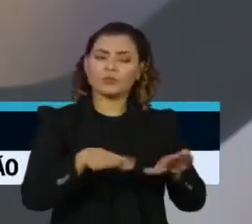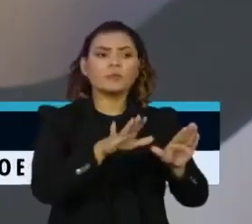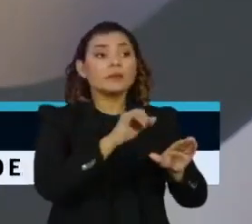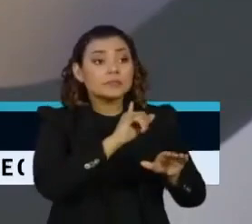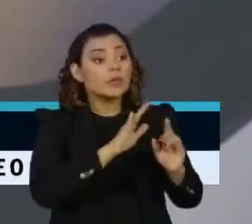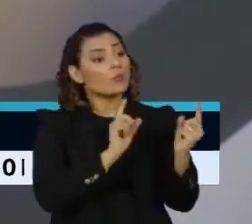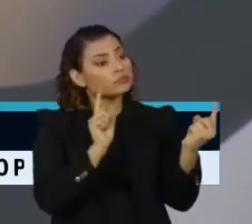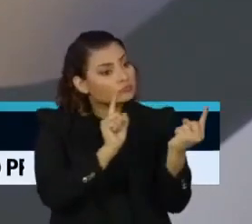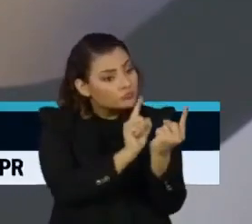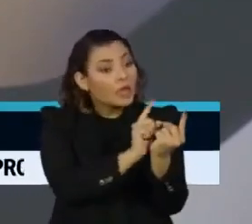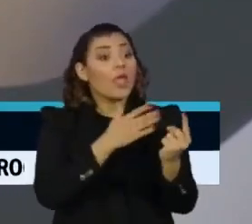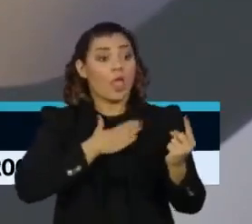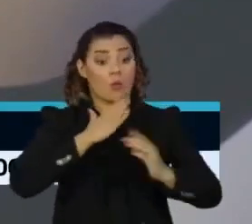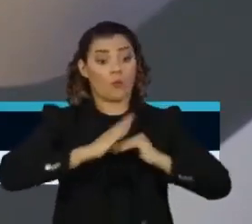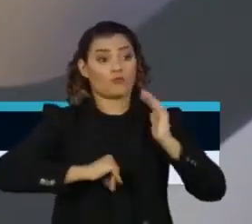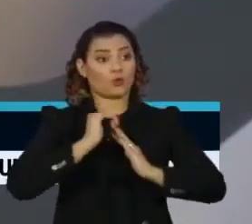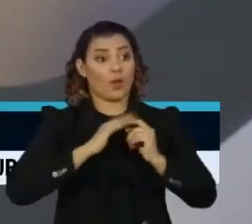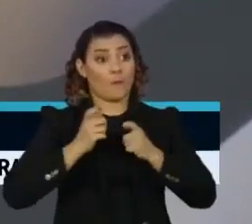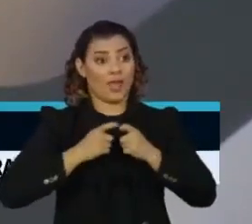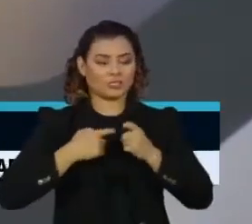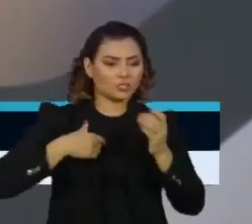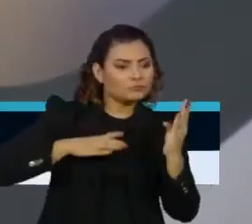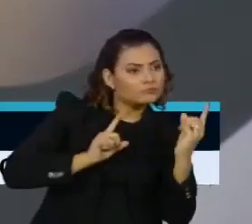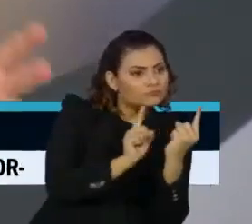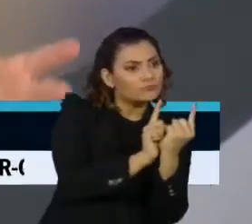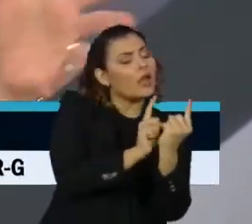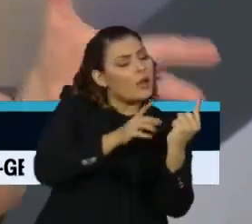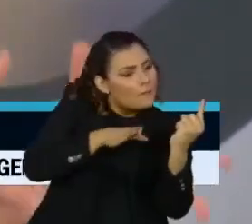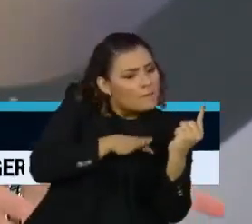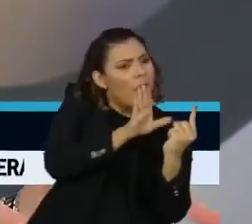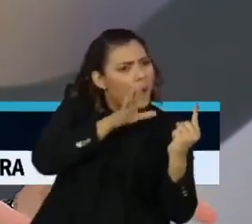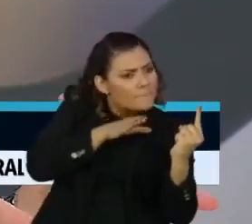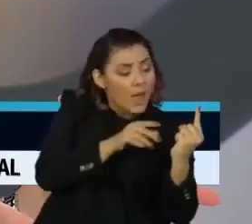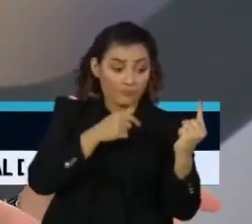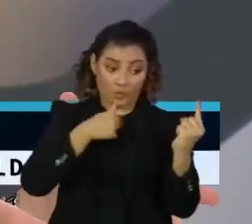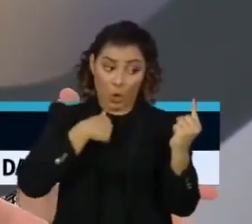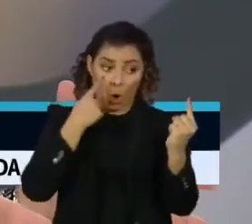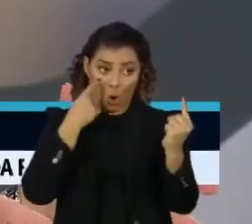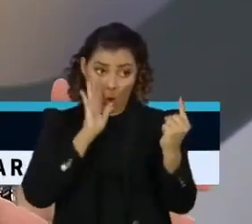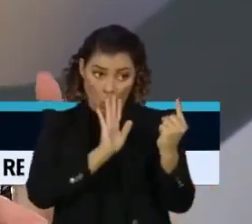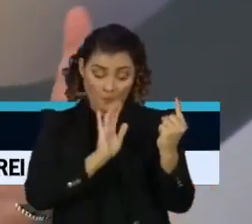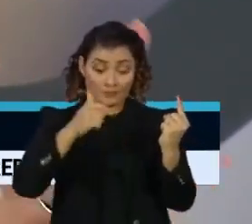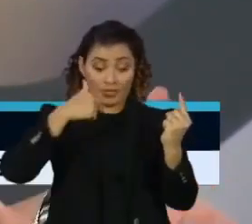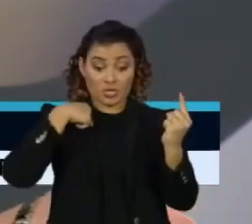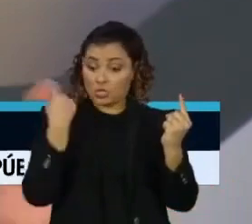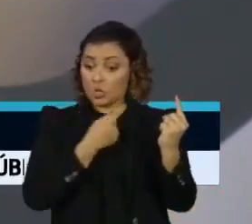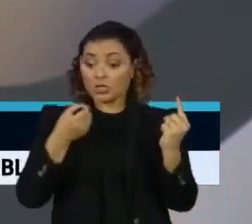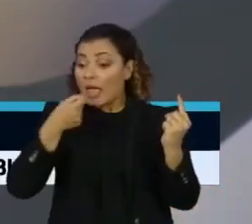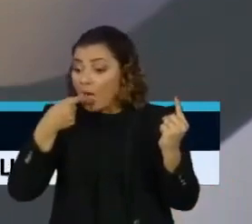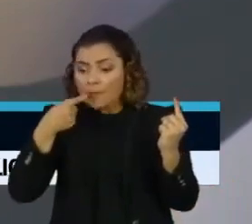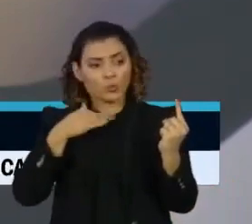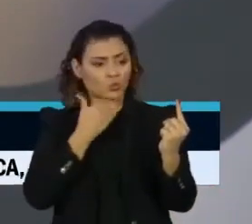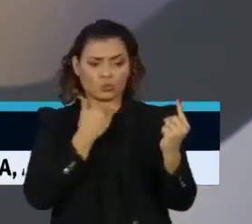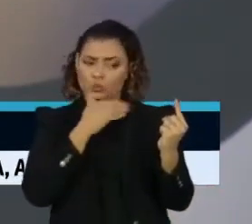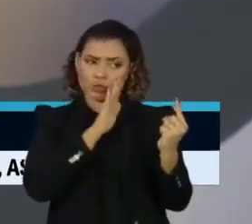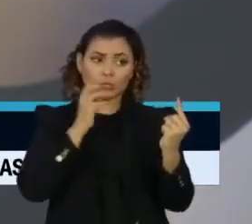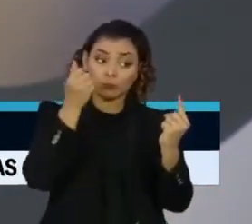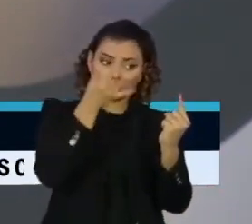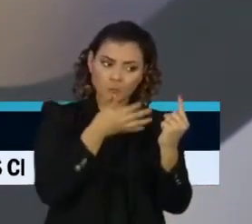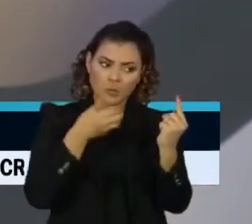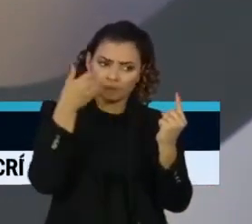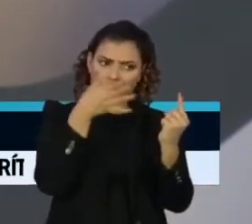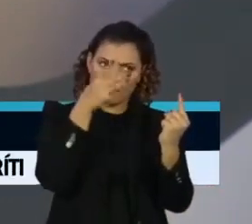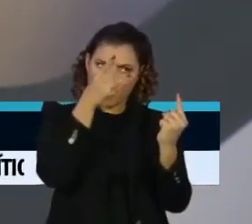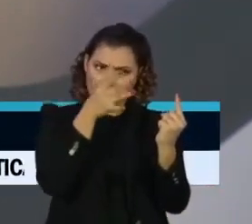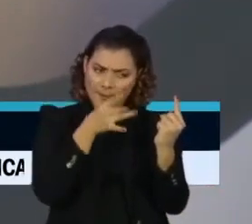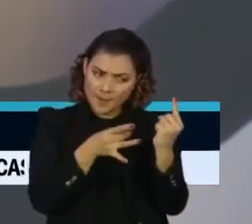ele, como médica, como profissional, e explicar para ele que além de a gente não ter uma ação benéfica, eventualmente,